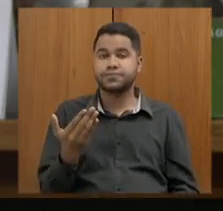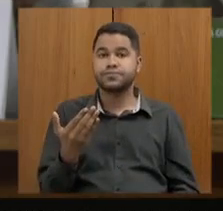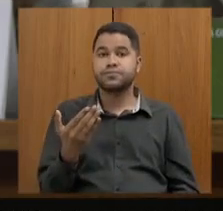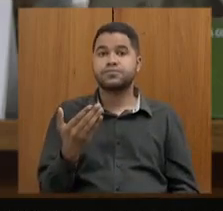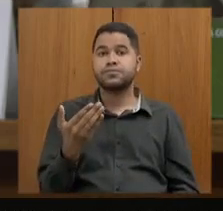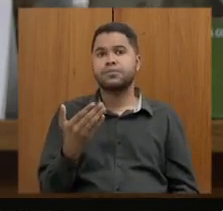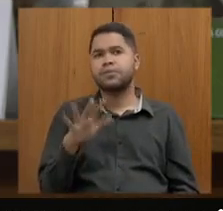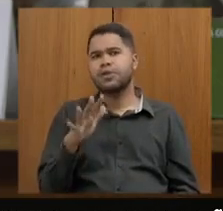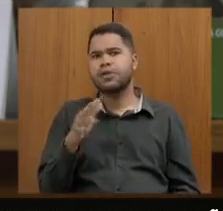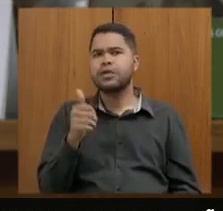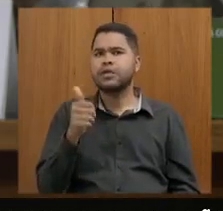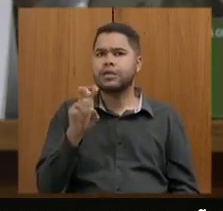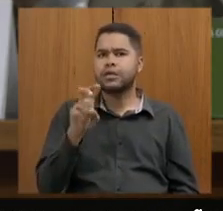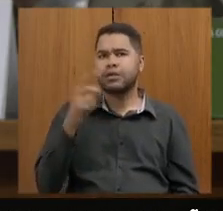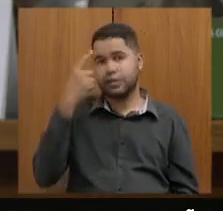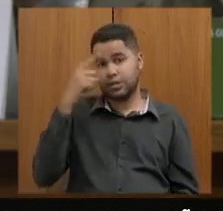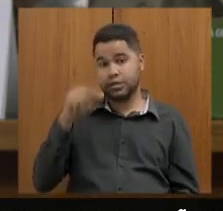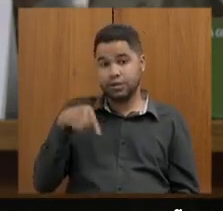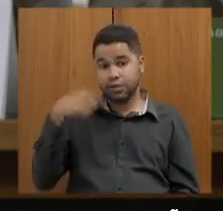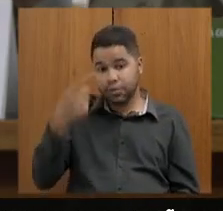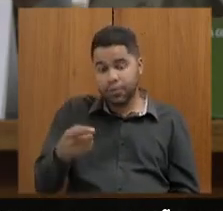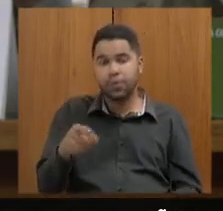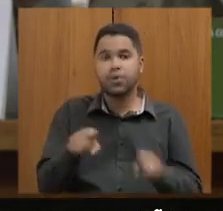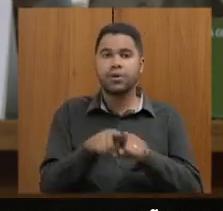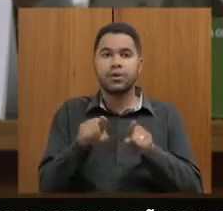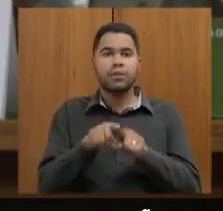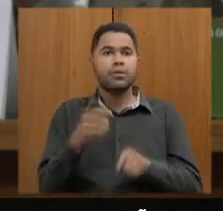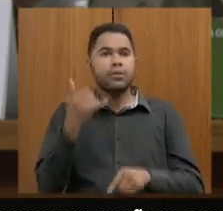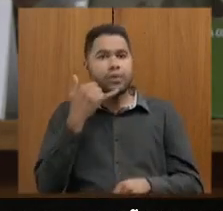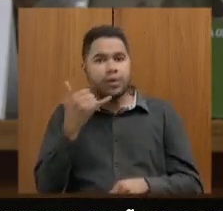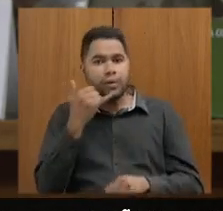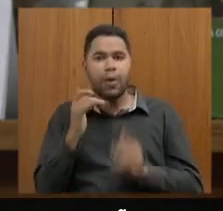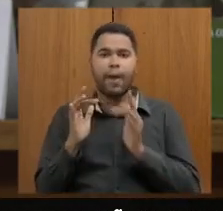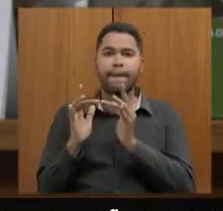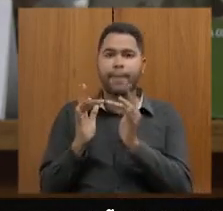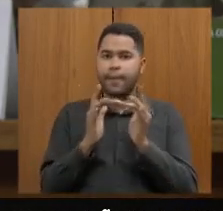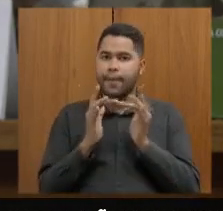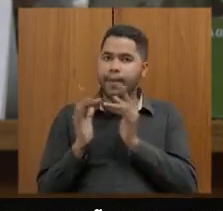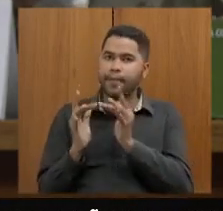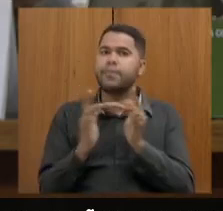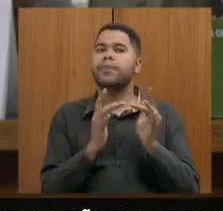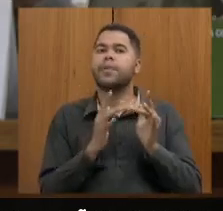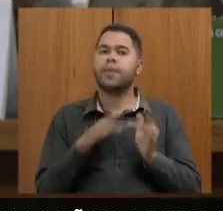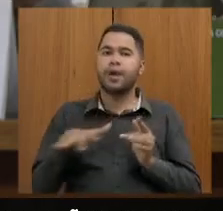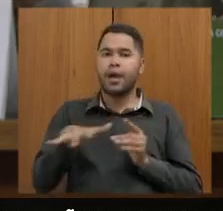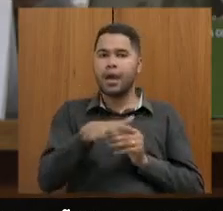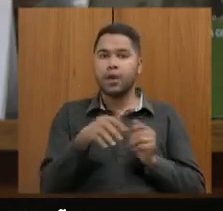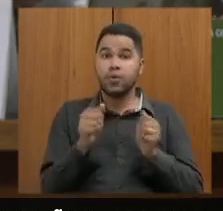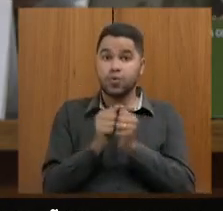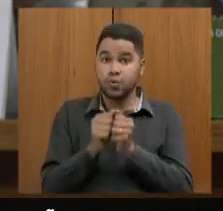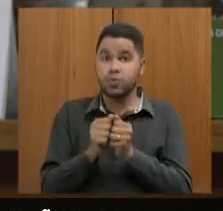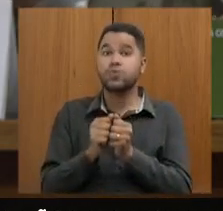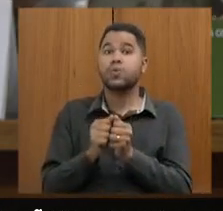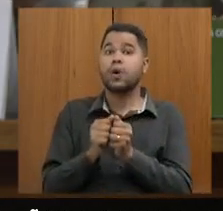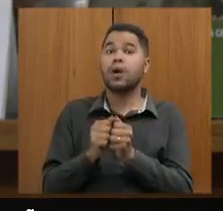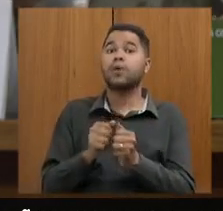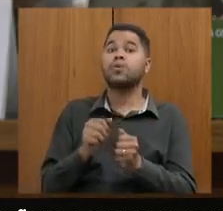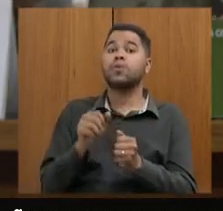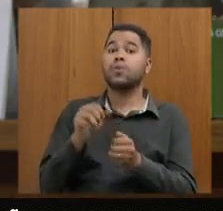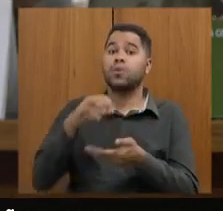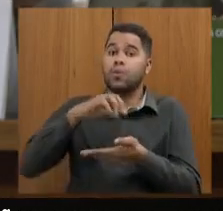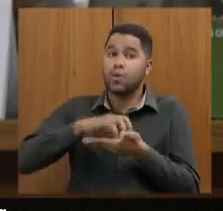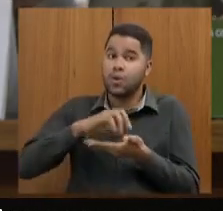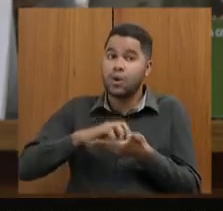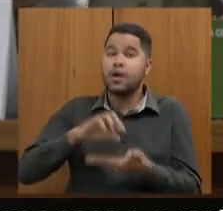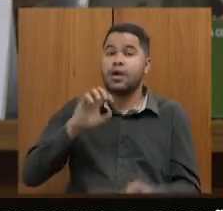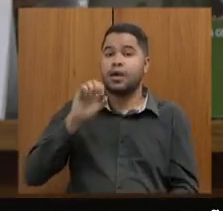cerca de 15 dias depois, e há telefonemas e contatos recorrentes diários junto ao Supremo Tribunal Federal. Isso, atualmente, eu posso lhe